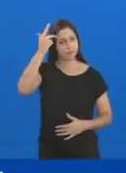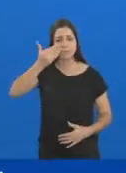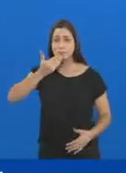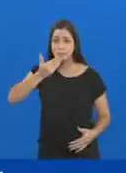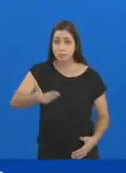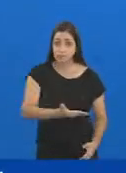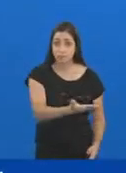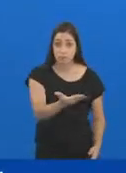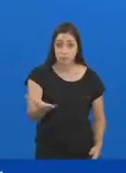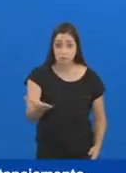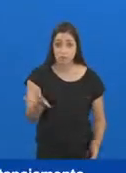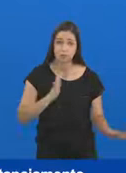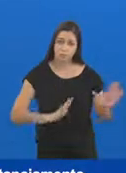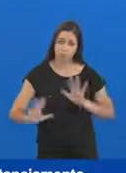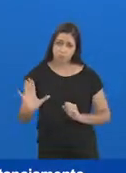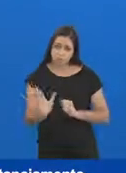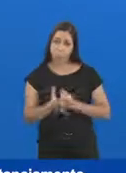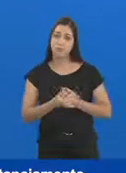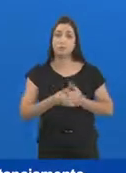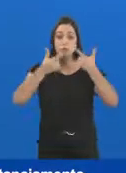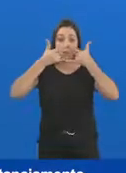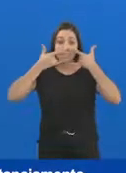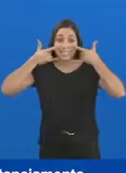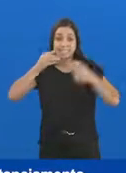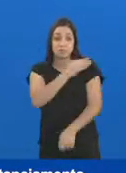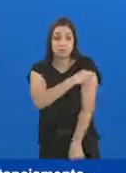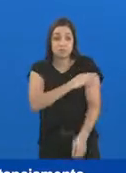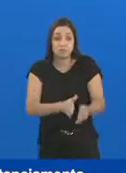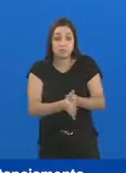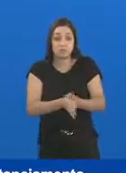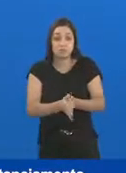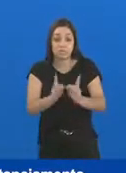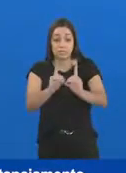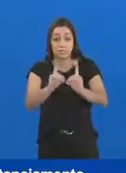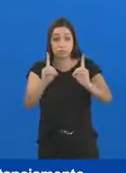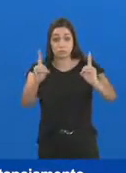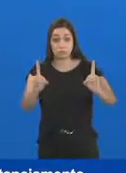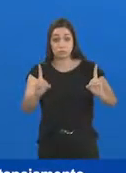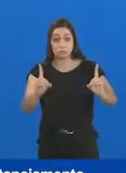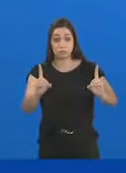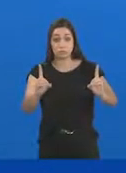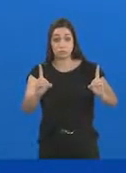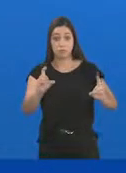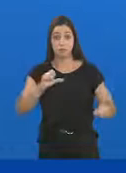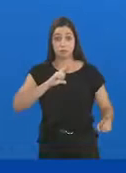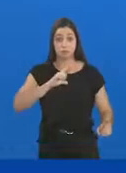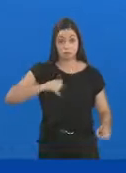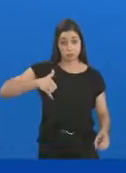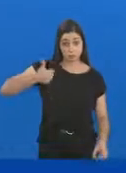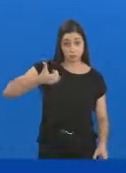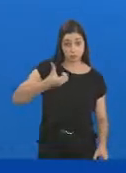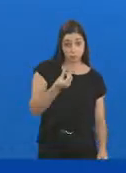reforço o meu pedido a vocês. Se protejam, use máscara, álcool gel e mantenham o distanciamento. Se você tem